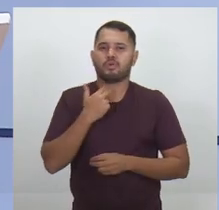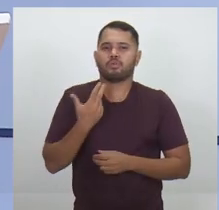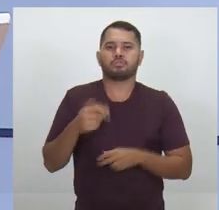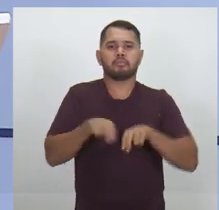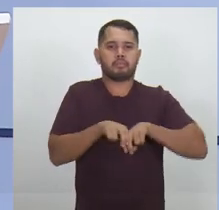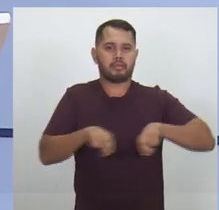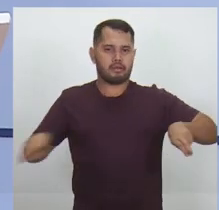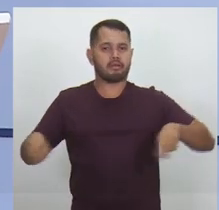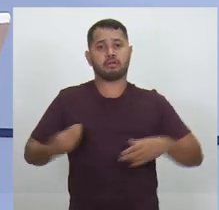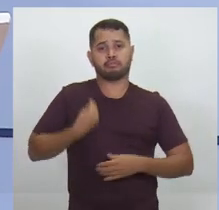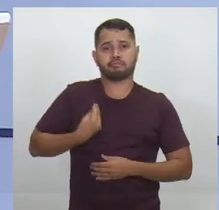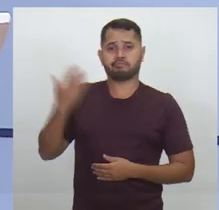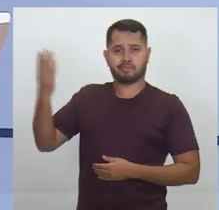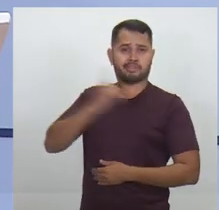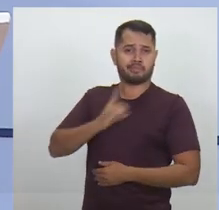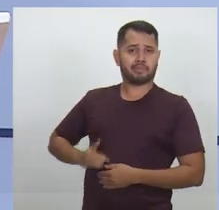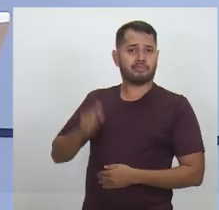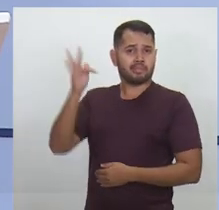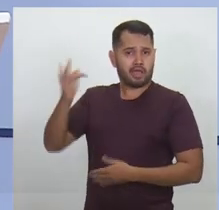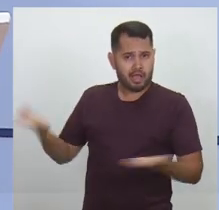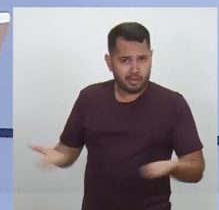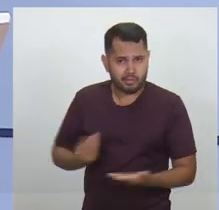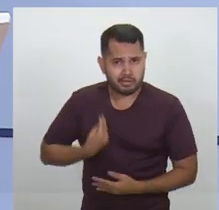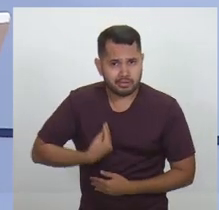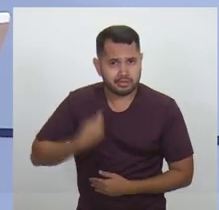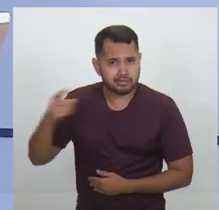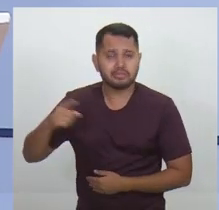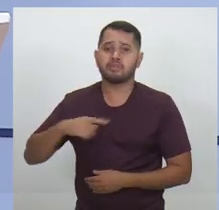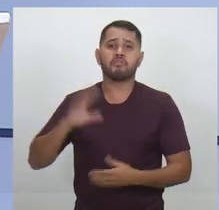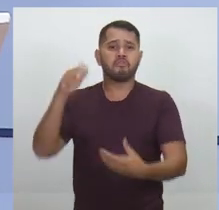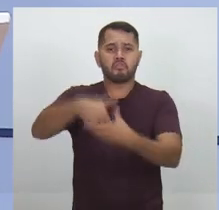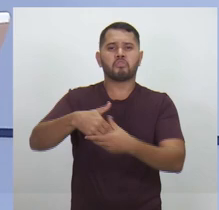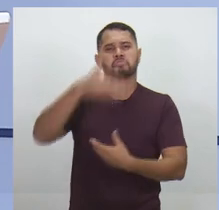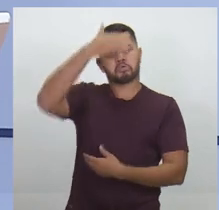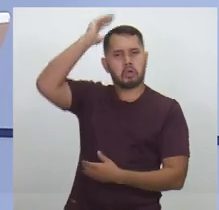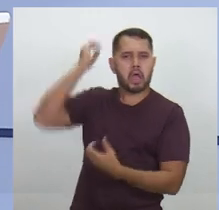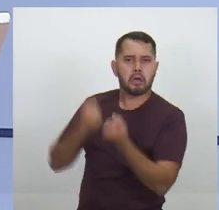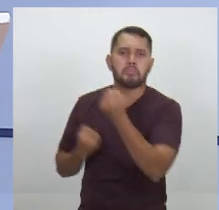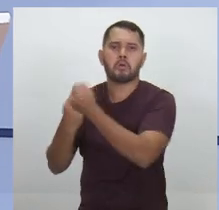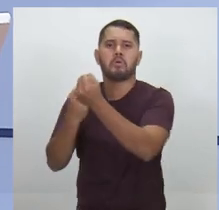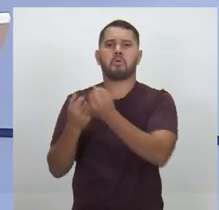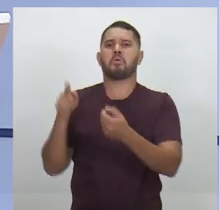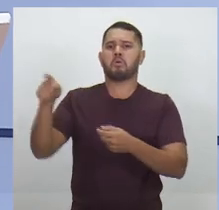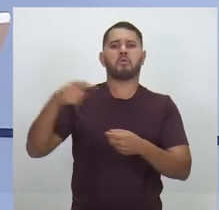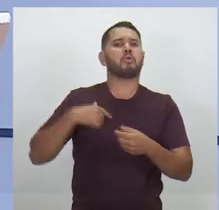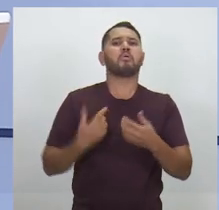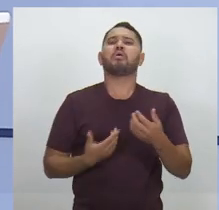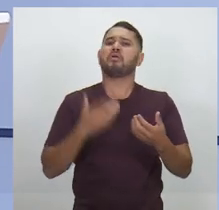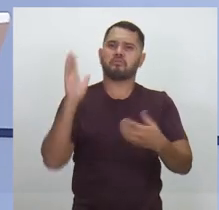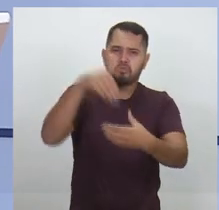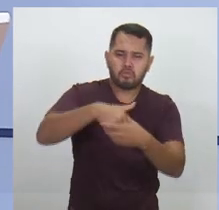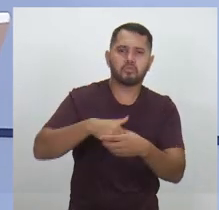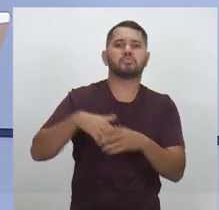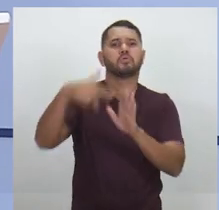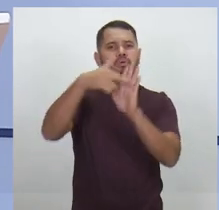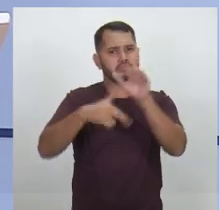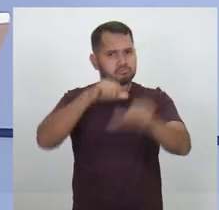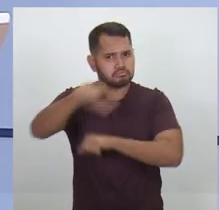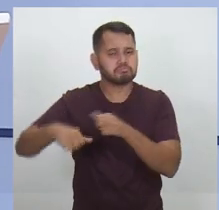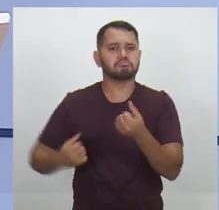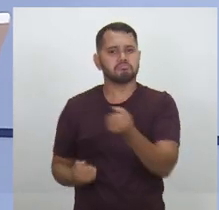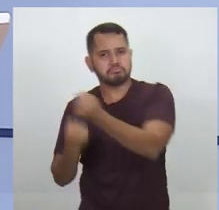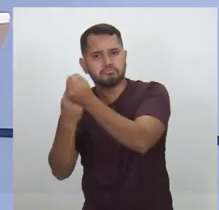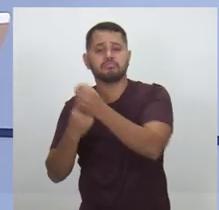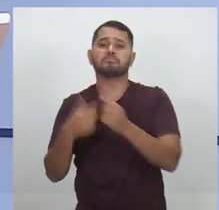bancada como esta bancada de deputados federais que o Amazonas tem, que votou com o Temer, que votou na reforma trabalhista e que tem